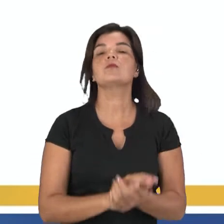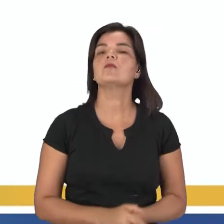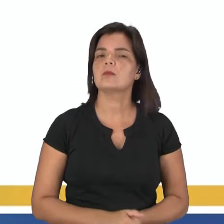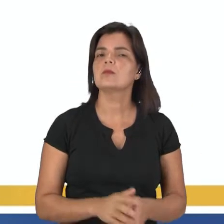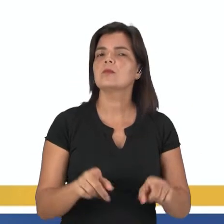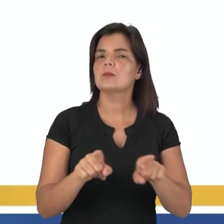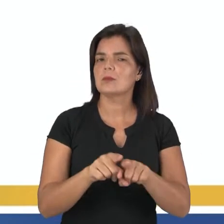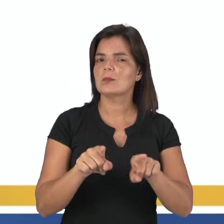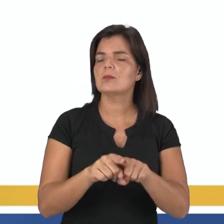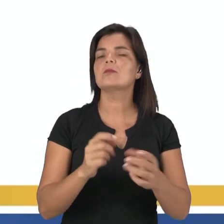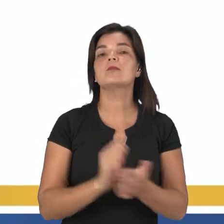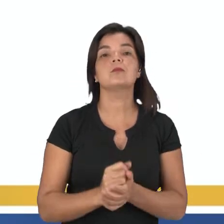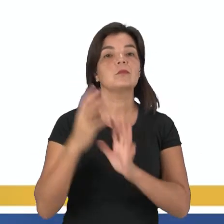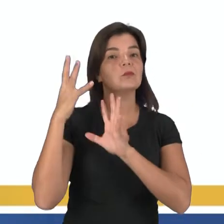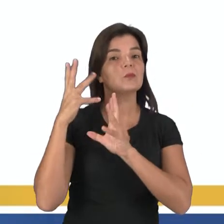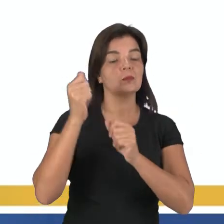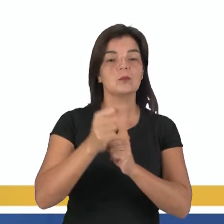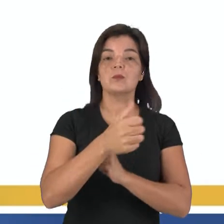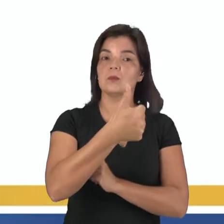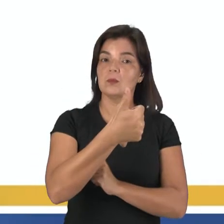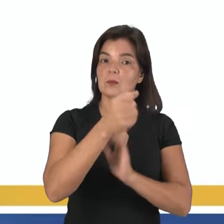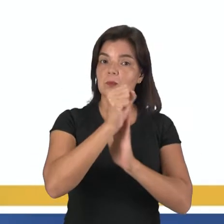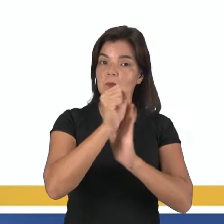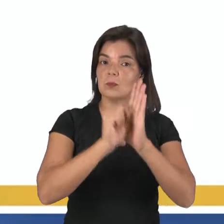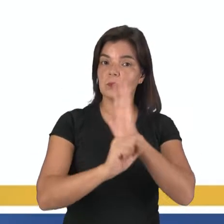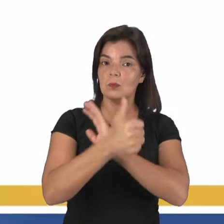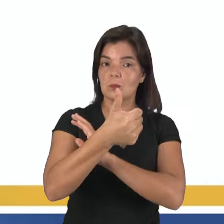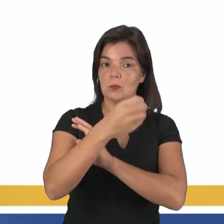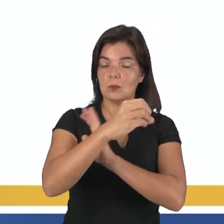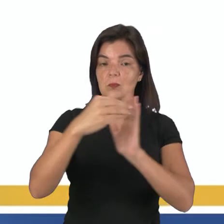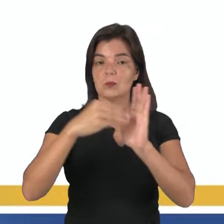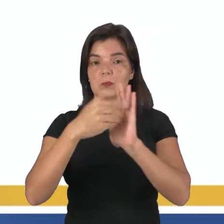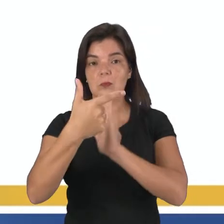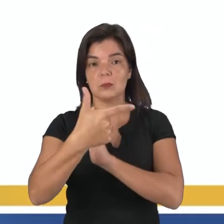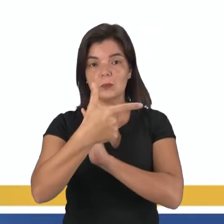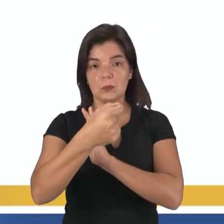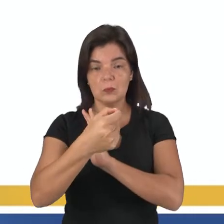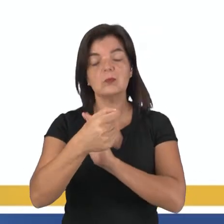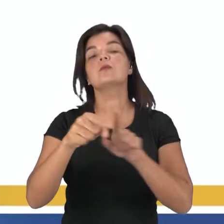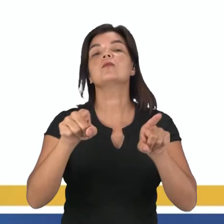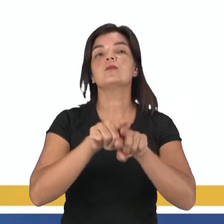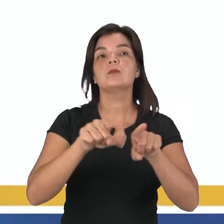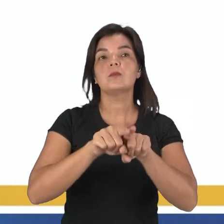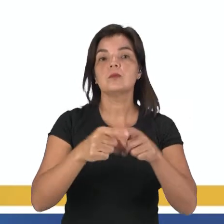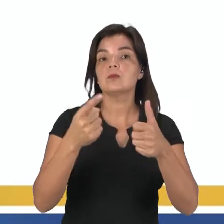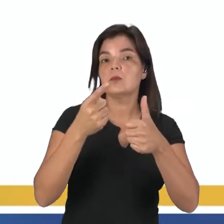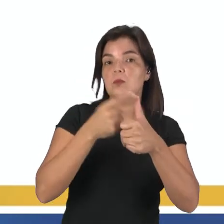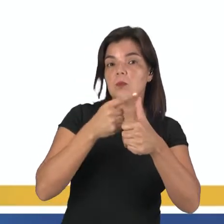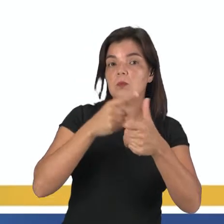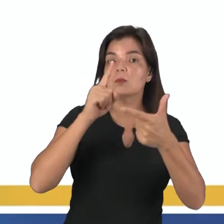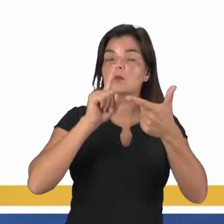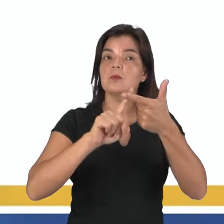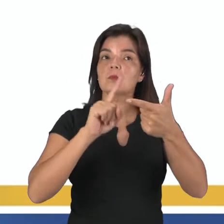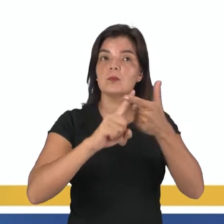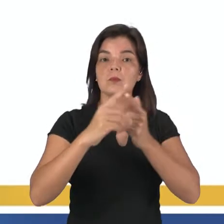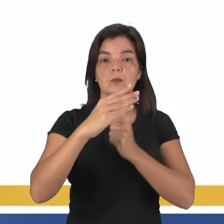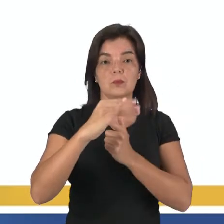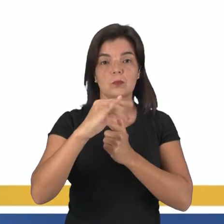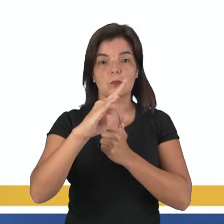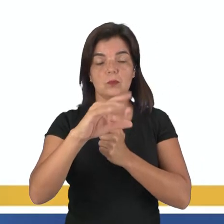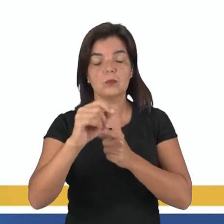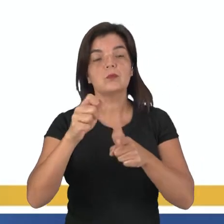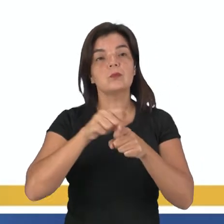uma passagem do século XIX para o século XX, relativo ao primeiro ciclo da borracha.